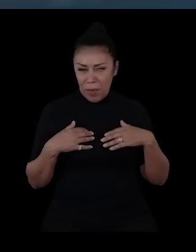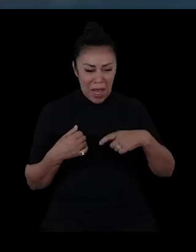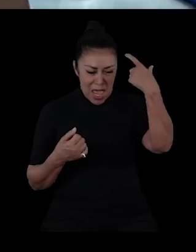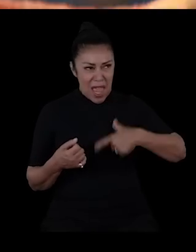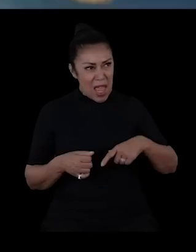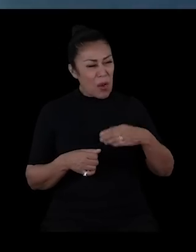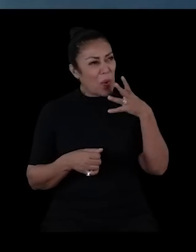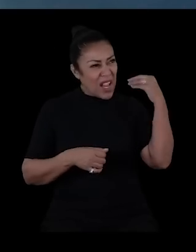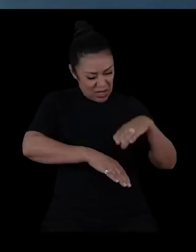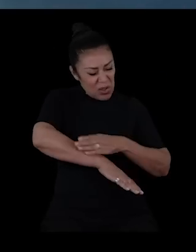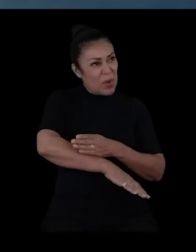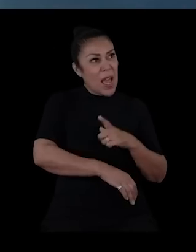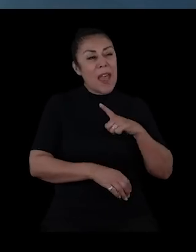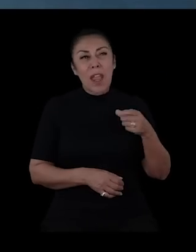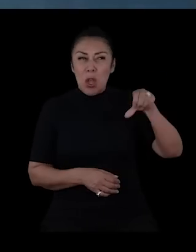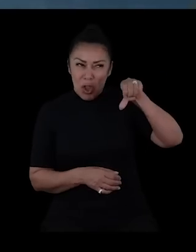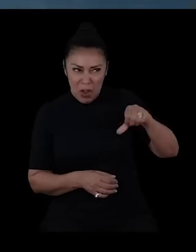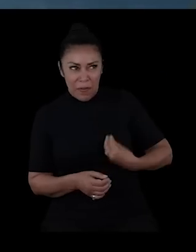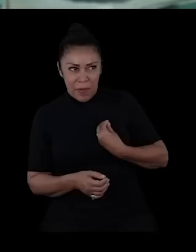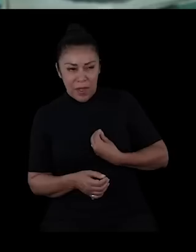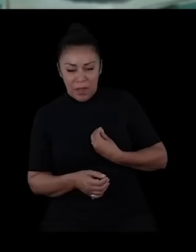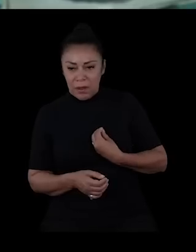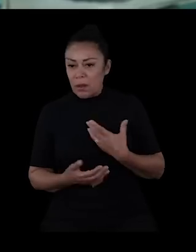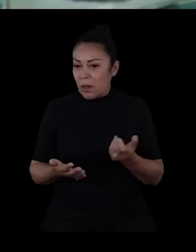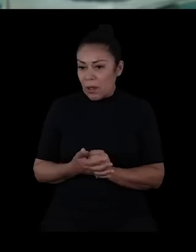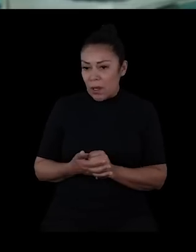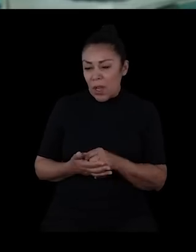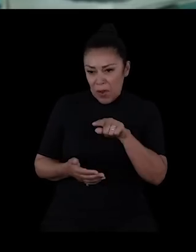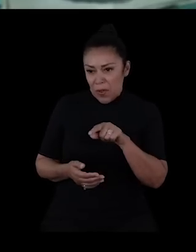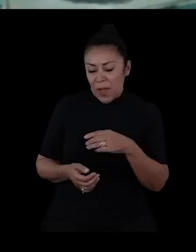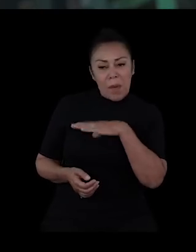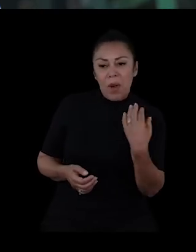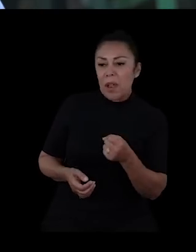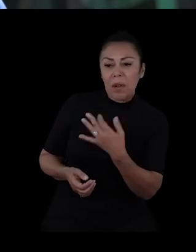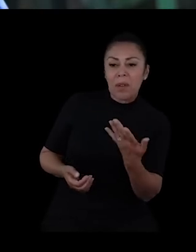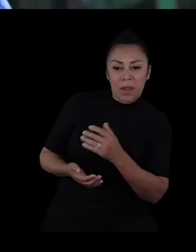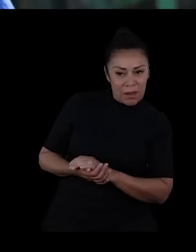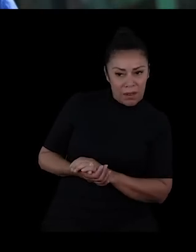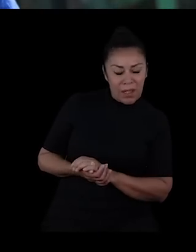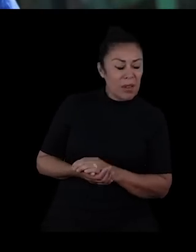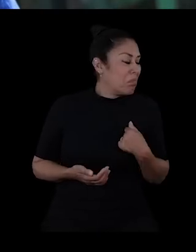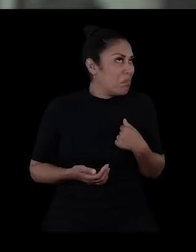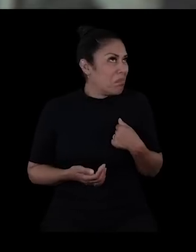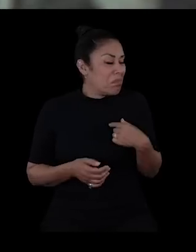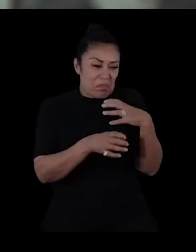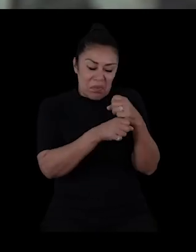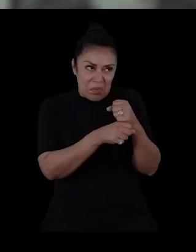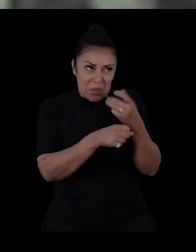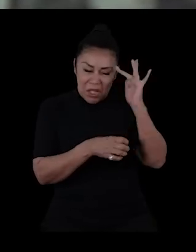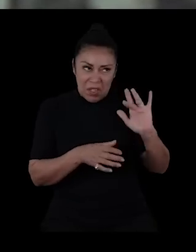Doutor! Relaxa! Eu sou o gato de botas! Eu tenho nove vidas! E quantas vezes você já morreu?